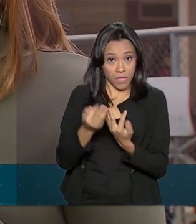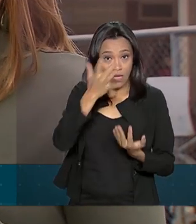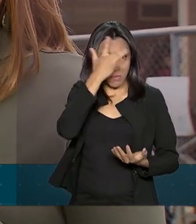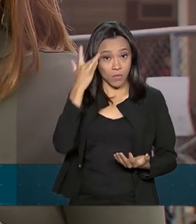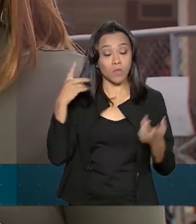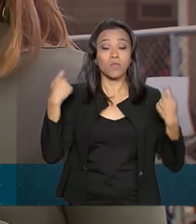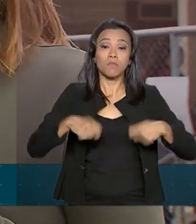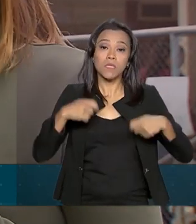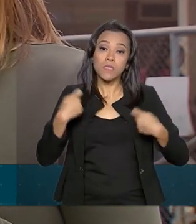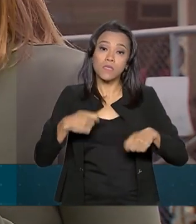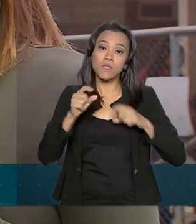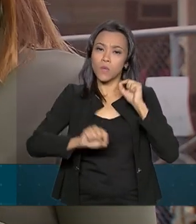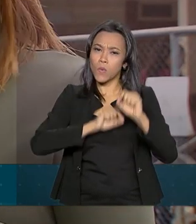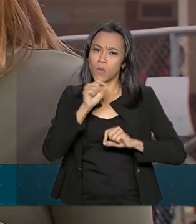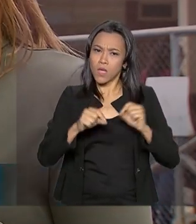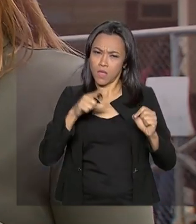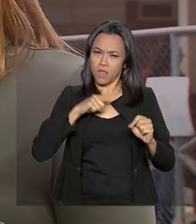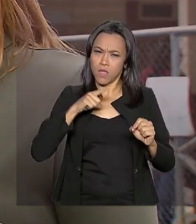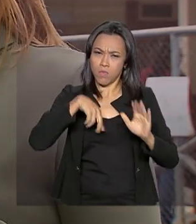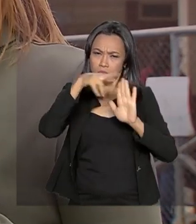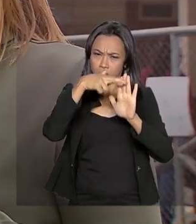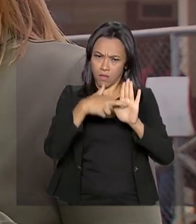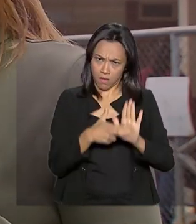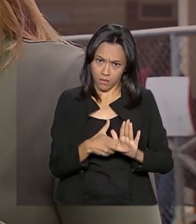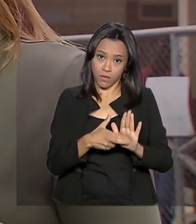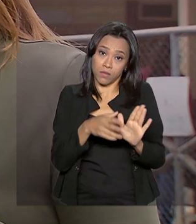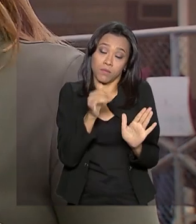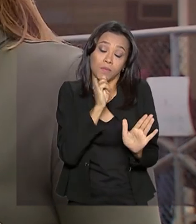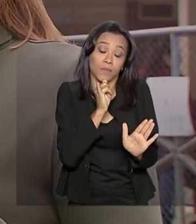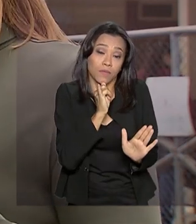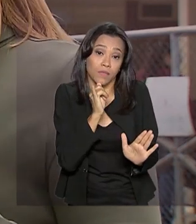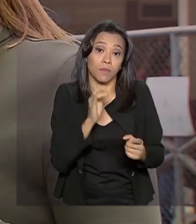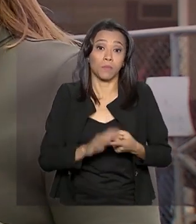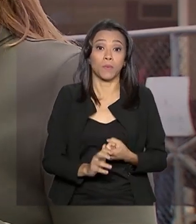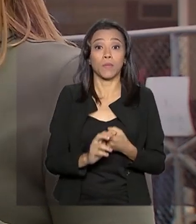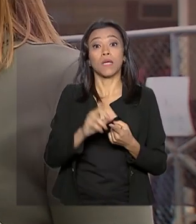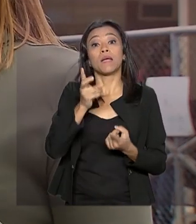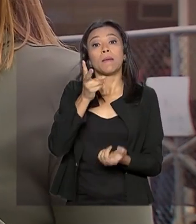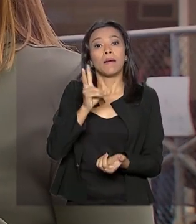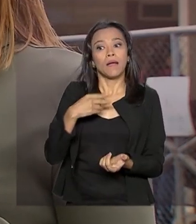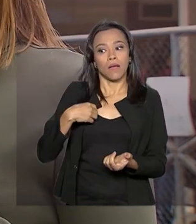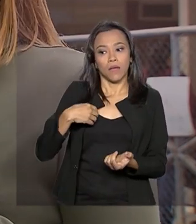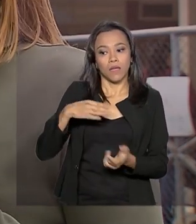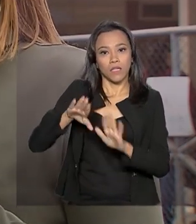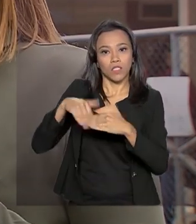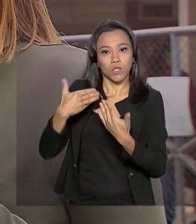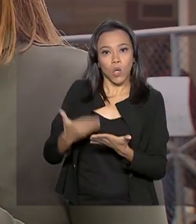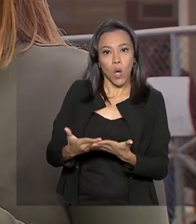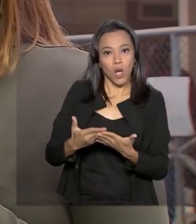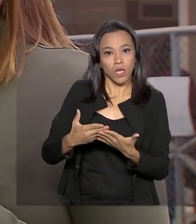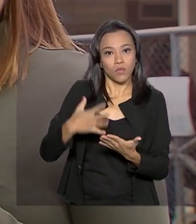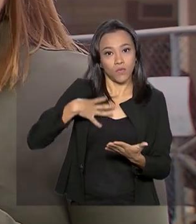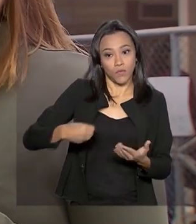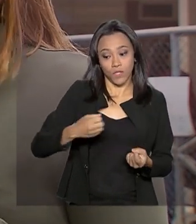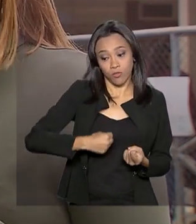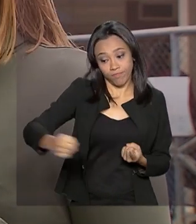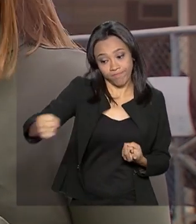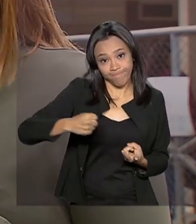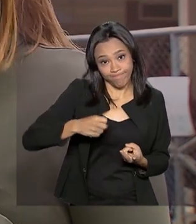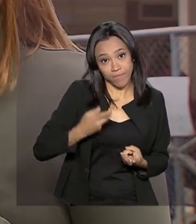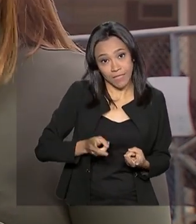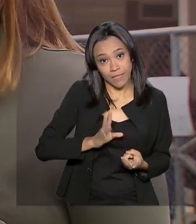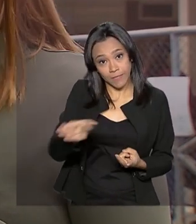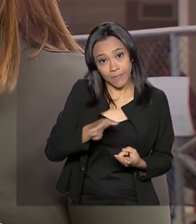precisam cumprir algumas condicionalidades, como, por exemplo, manter os filhos na escola e a caderneta de vacinação